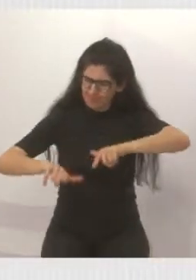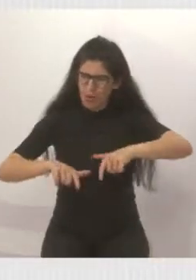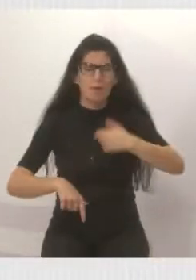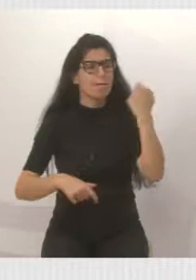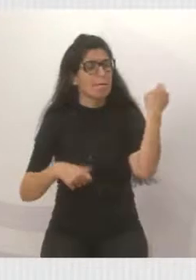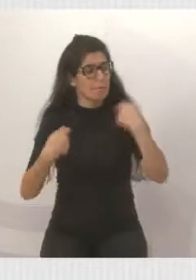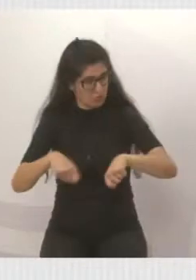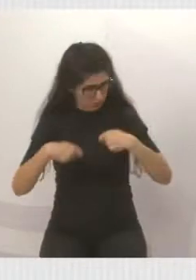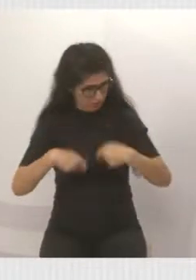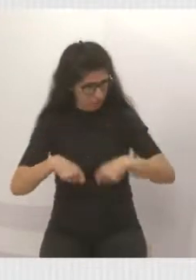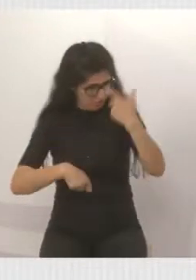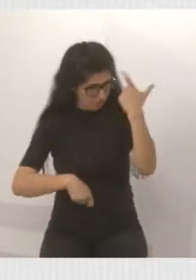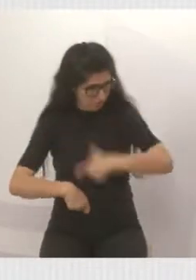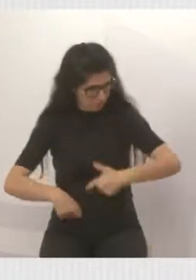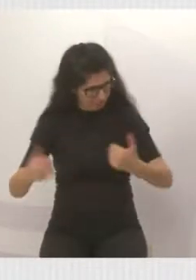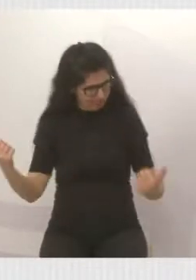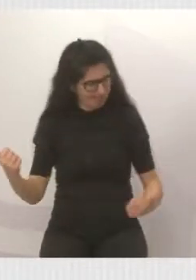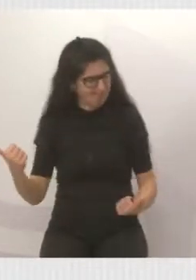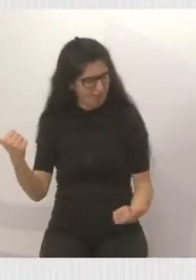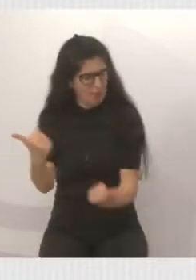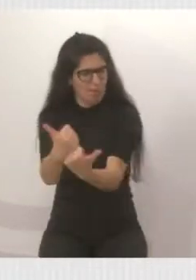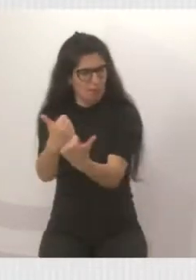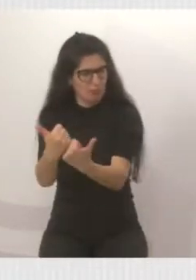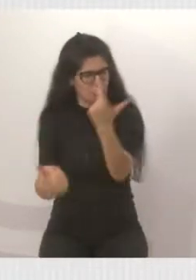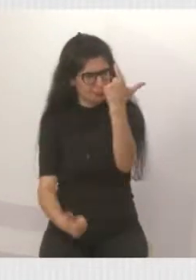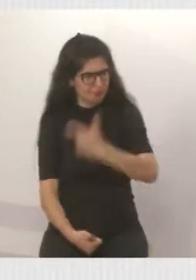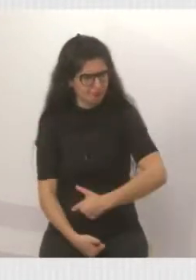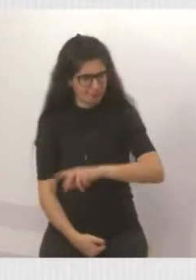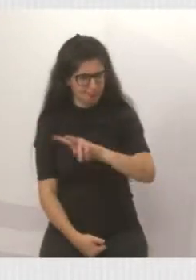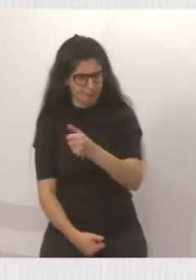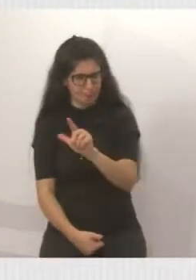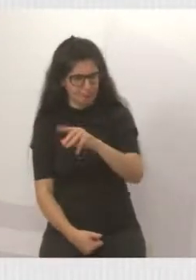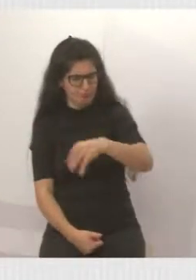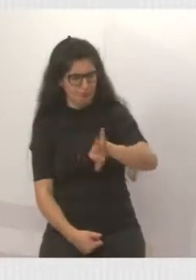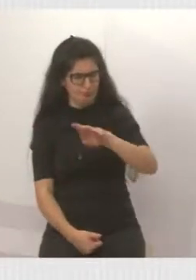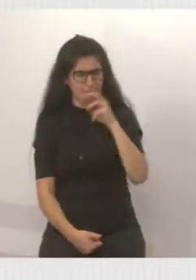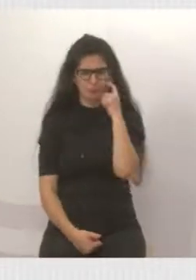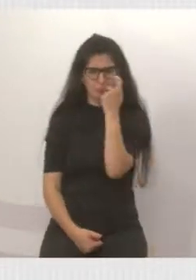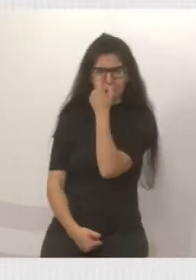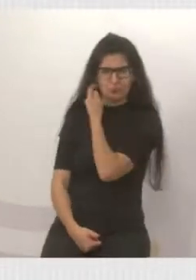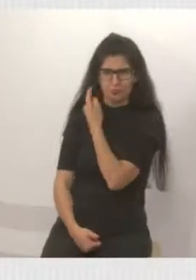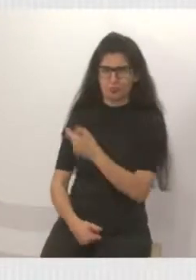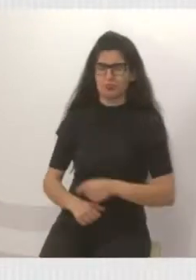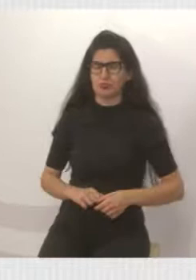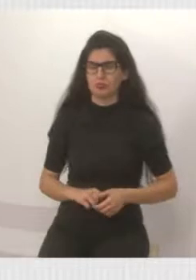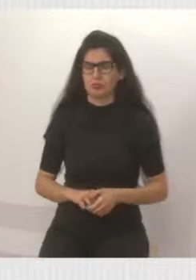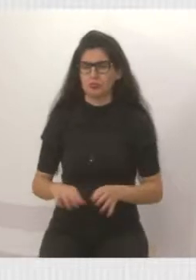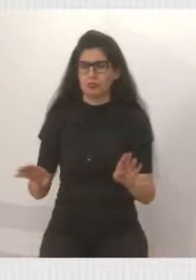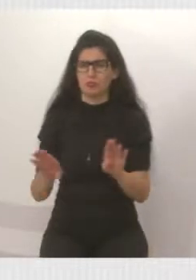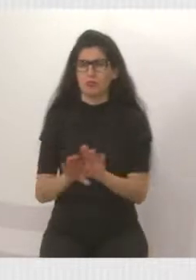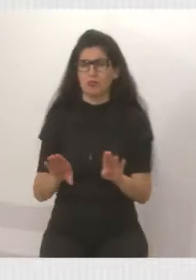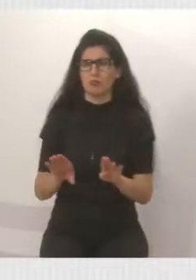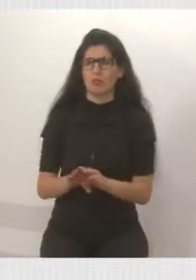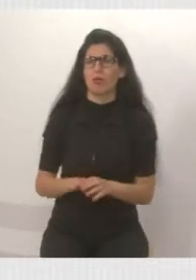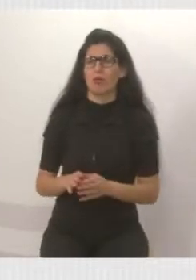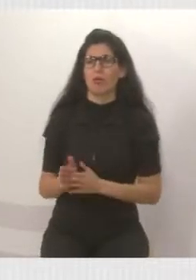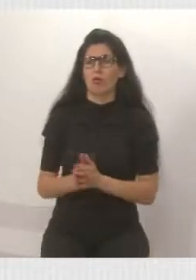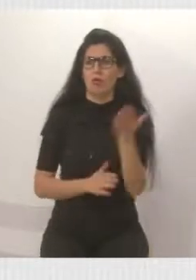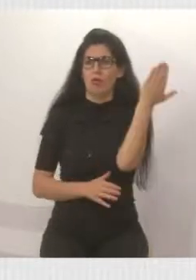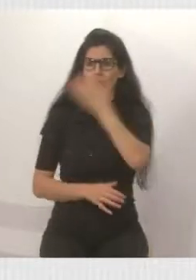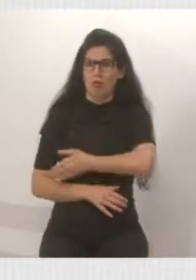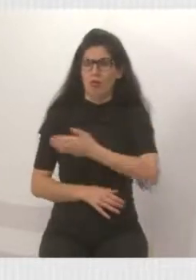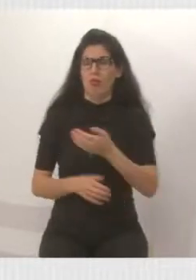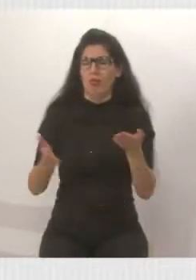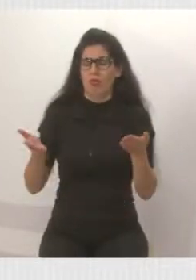pode contar com esse vereador Valmir do Parque Minha Lua. E quero deixar aqui, também registrado, aqui